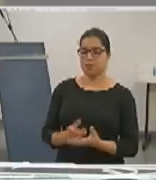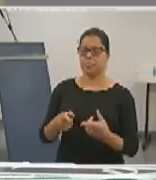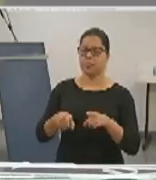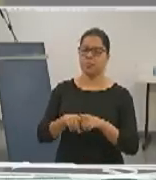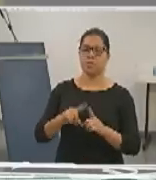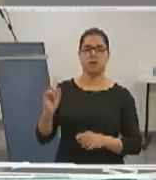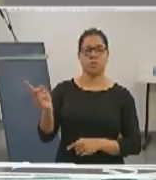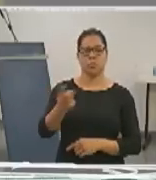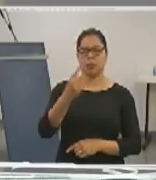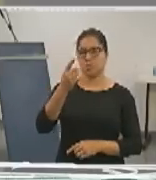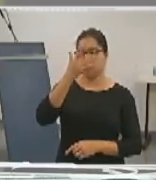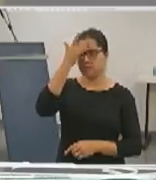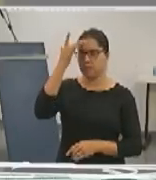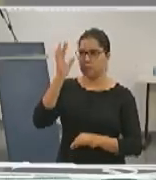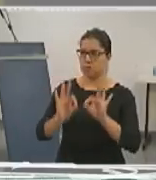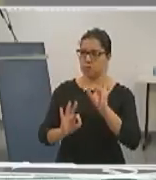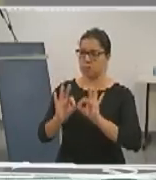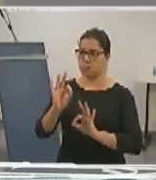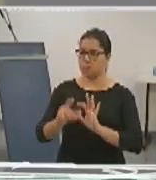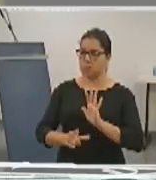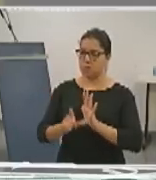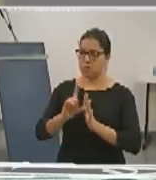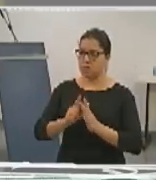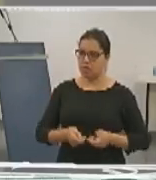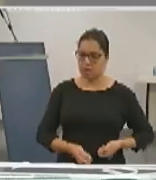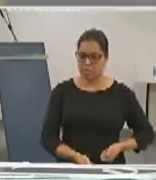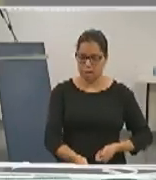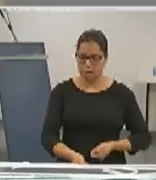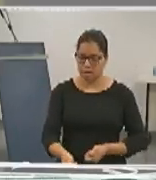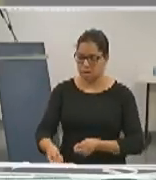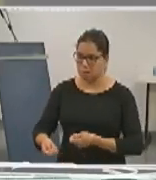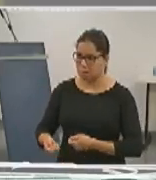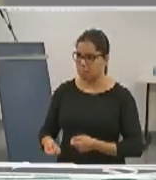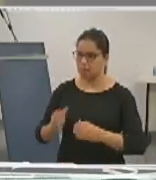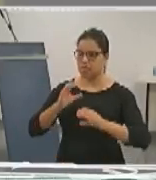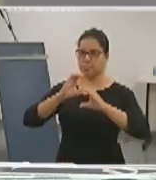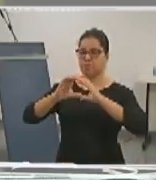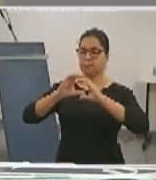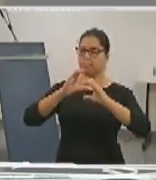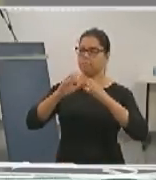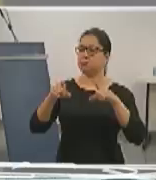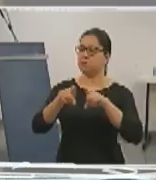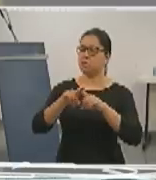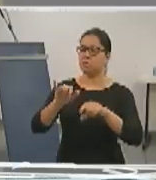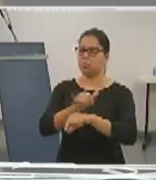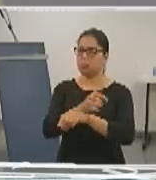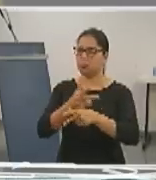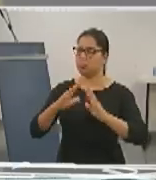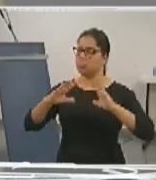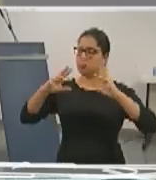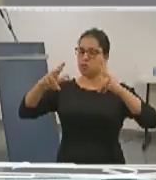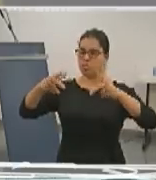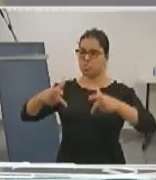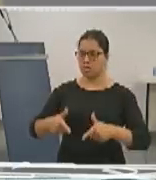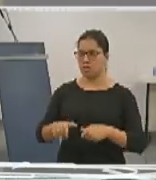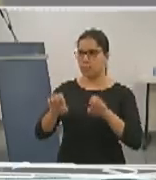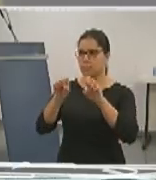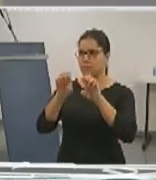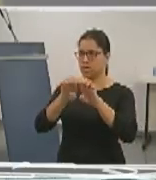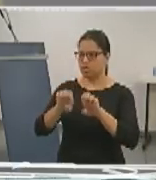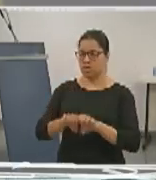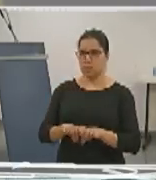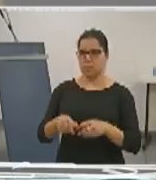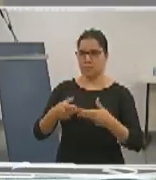processo de preparação do debate, desde a limpeza, comunicação, infraestrutura e equipe de tecnologia da informação. das limitações